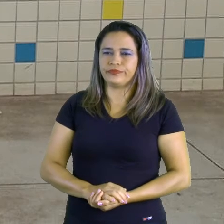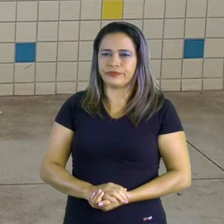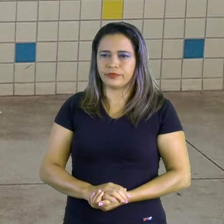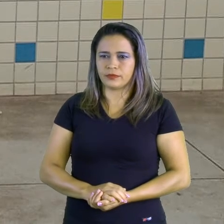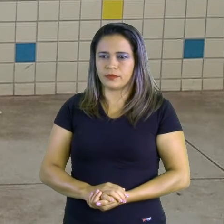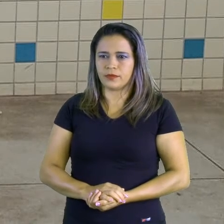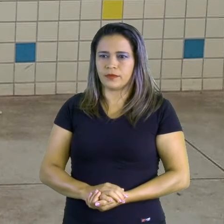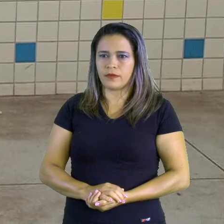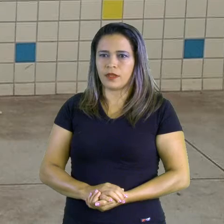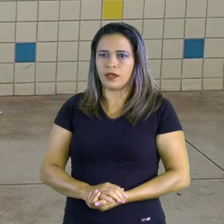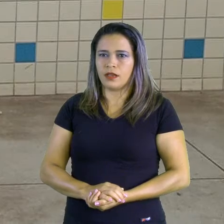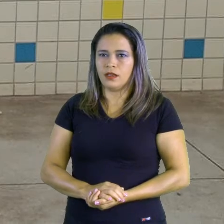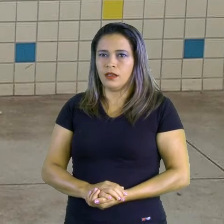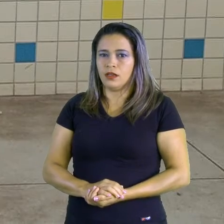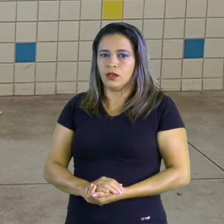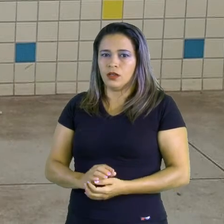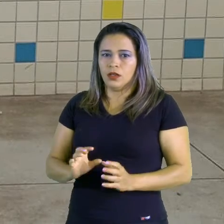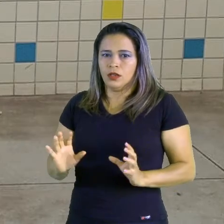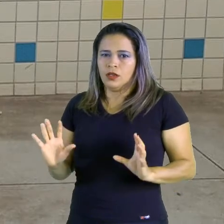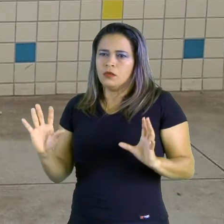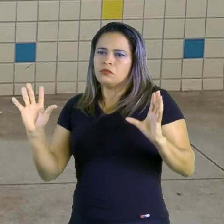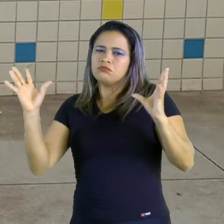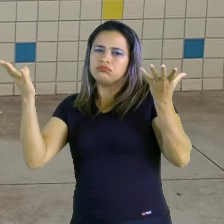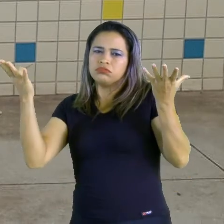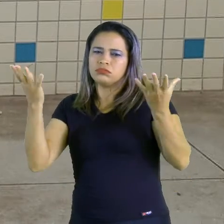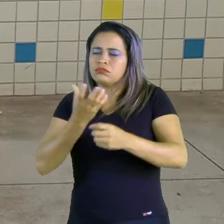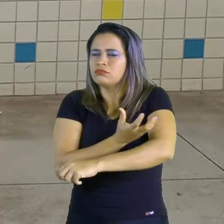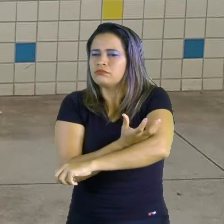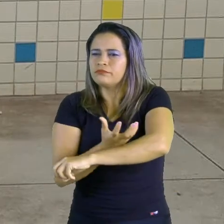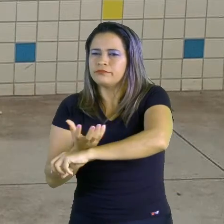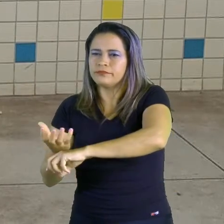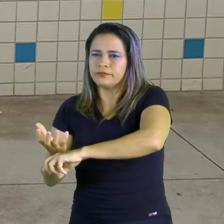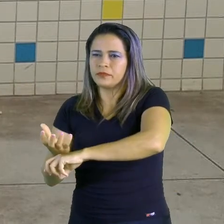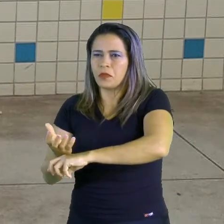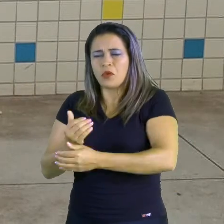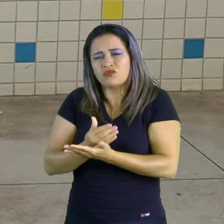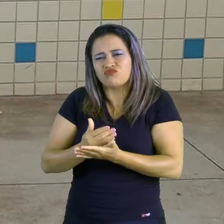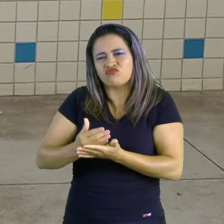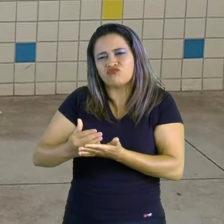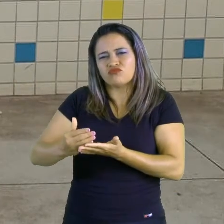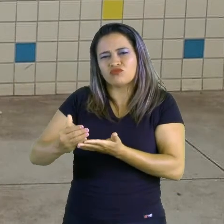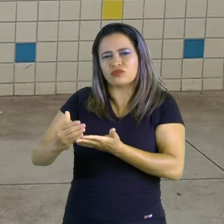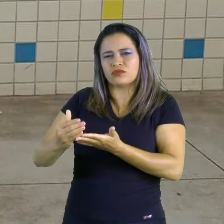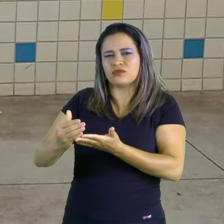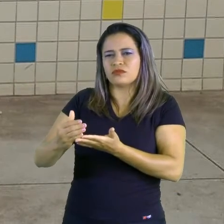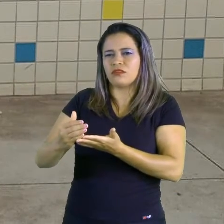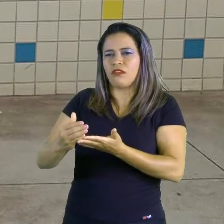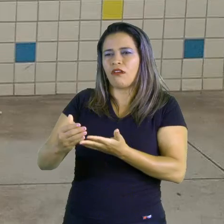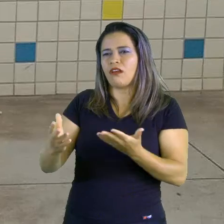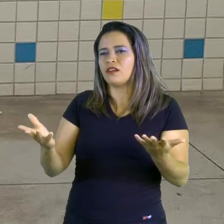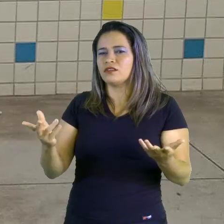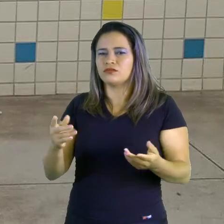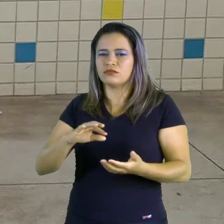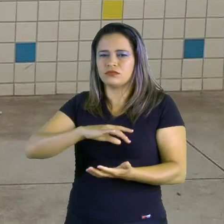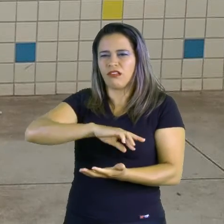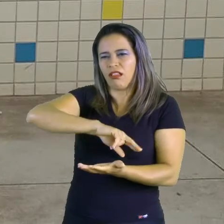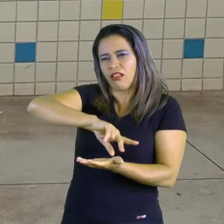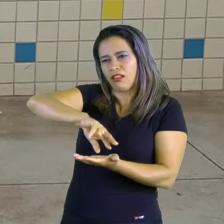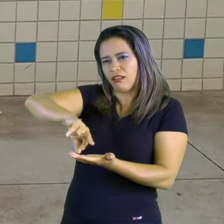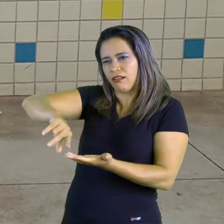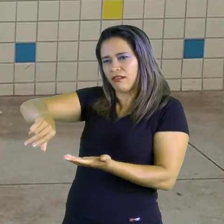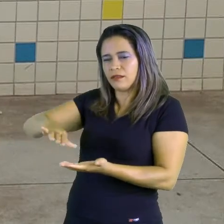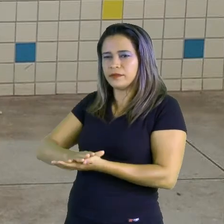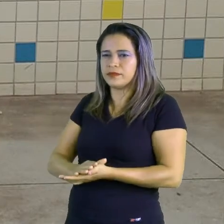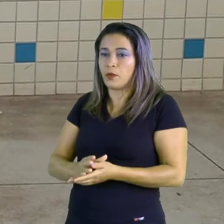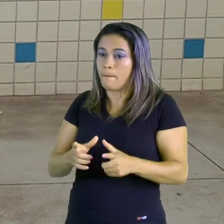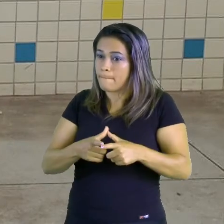Sobre o clima e a vegetação do continente asiático, nós temos que continuar com aquela ideia da diversidade. Pois, por ser